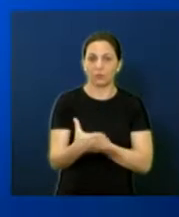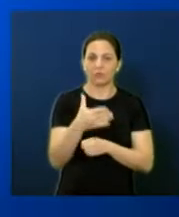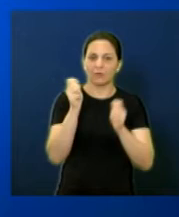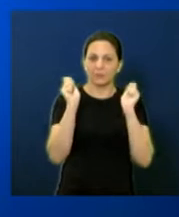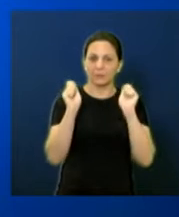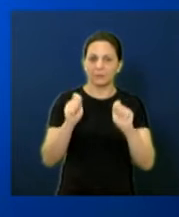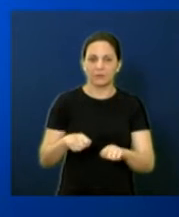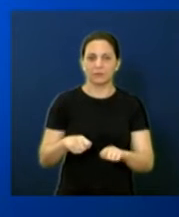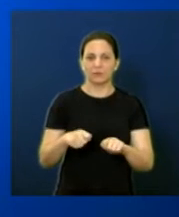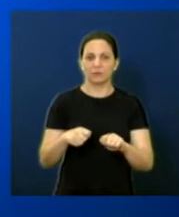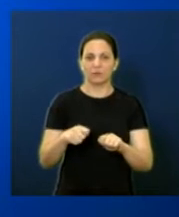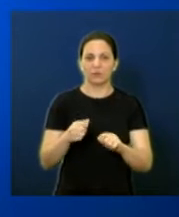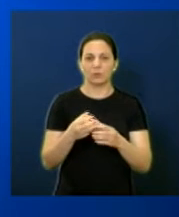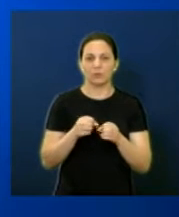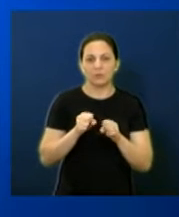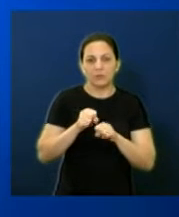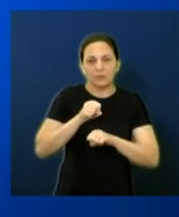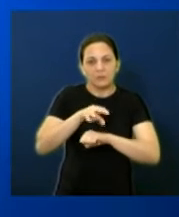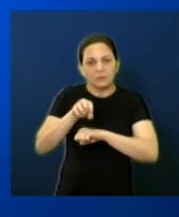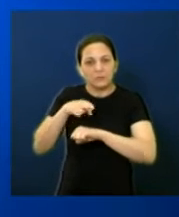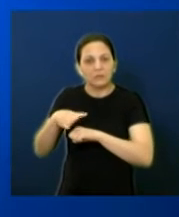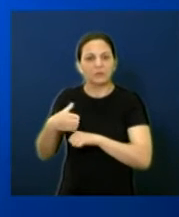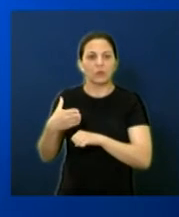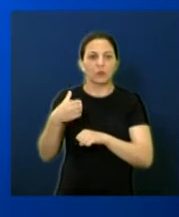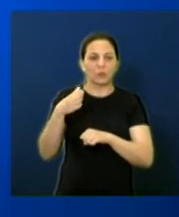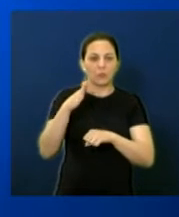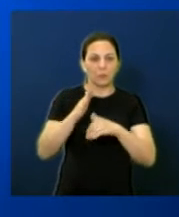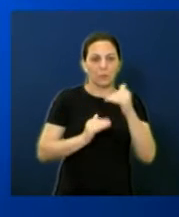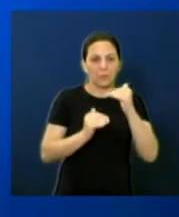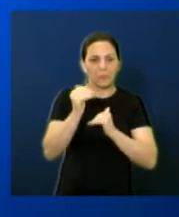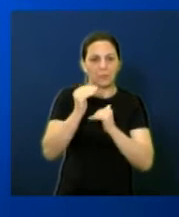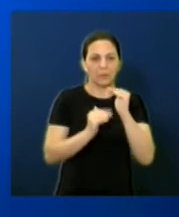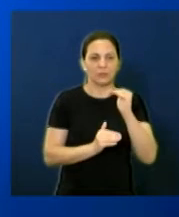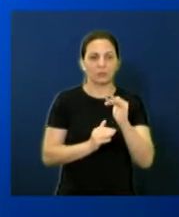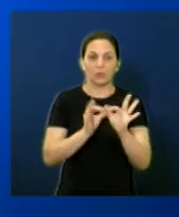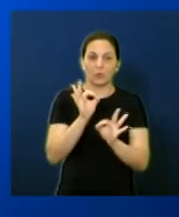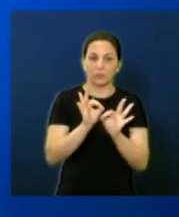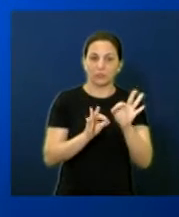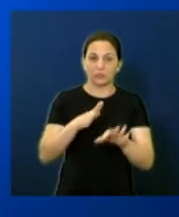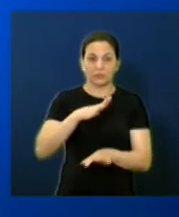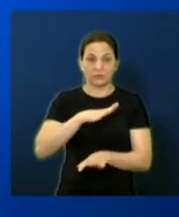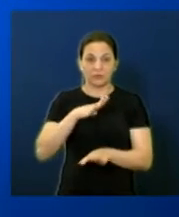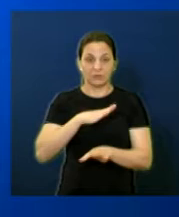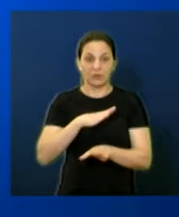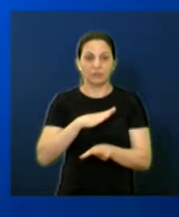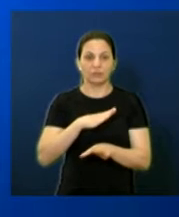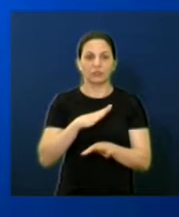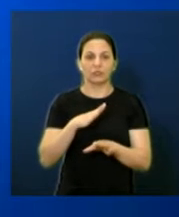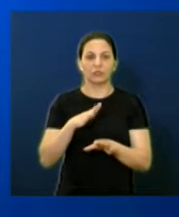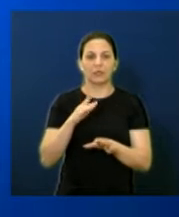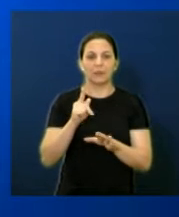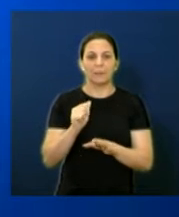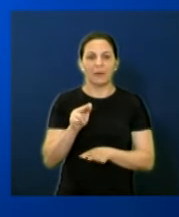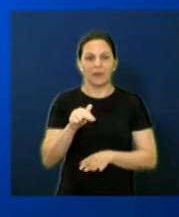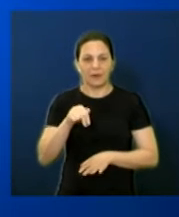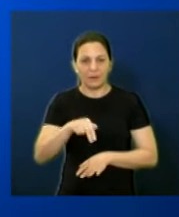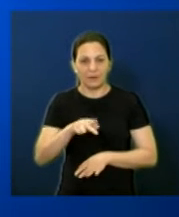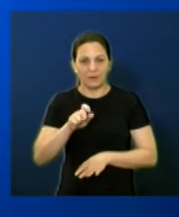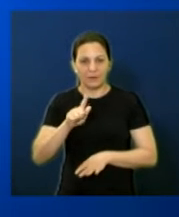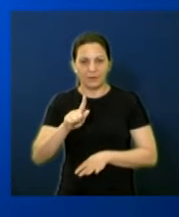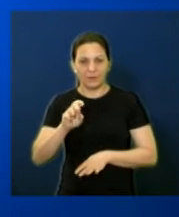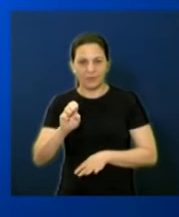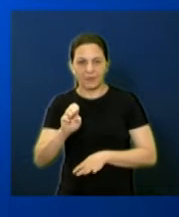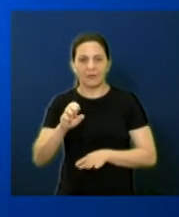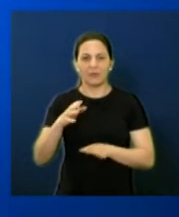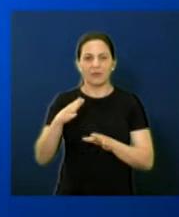capacitação e expansão do corpo operacional. Projeto Urbanístico Parque Linear Ribeirão do Ouro e